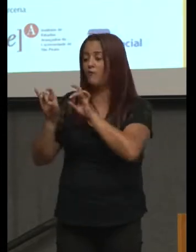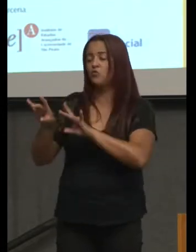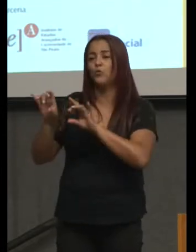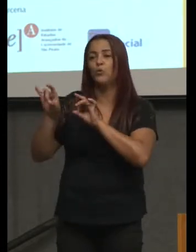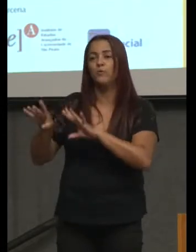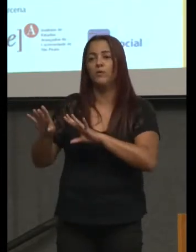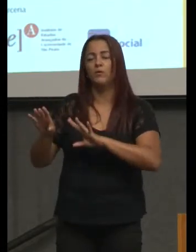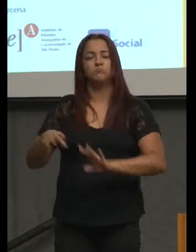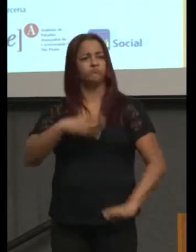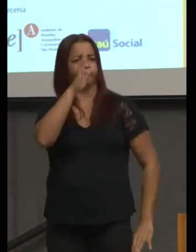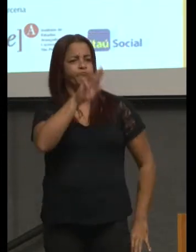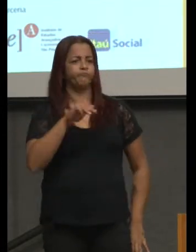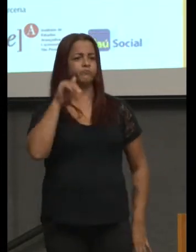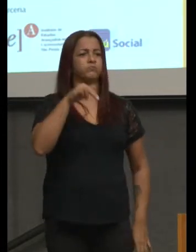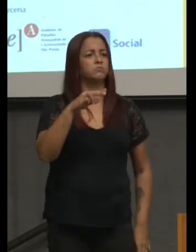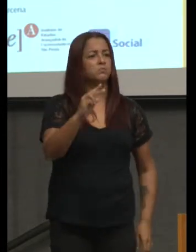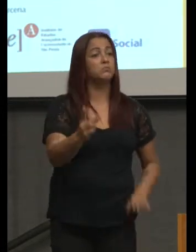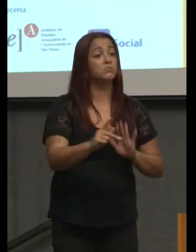a autonomia.